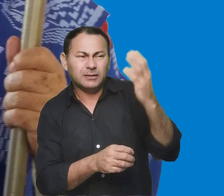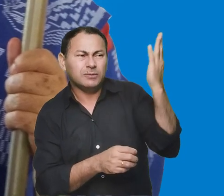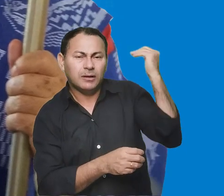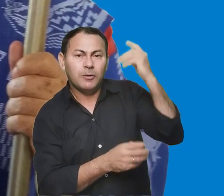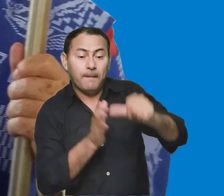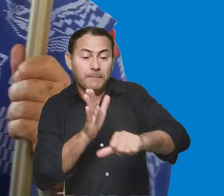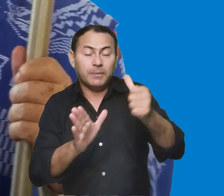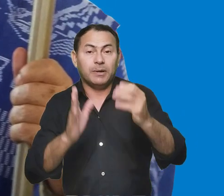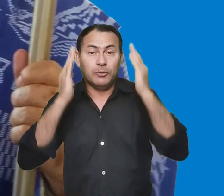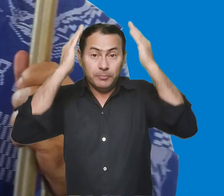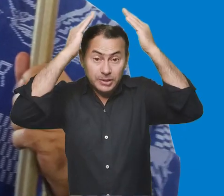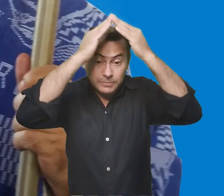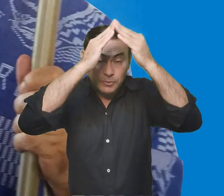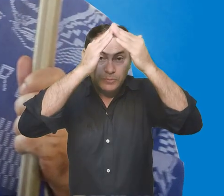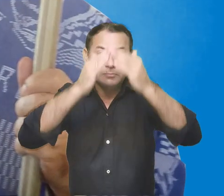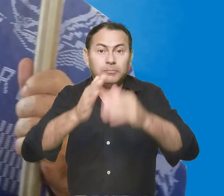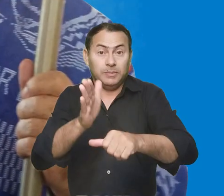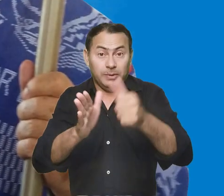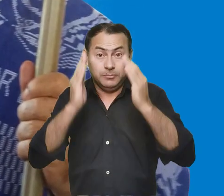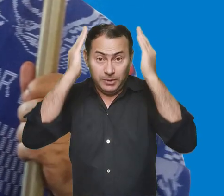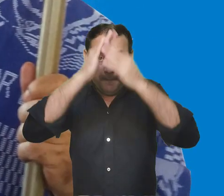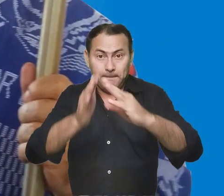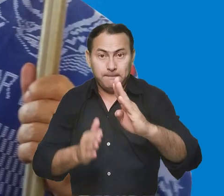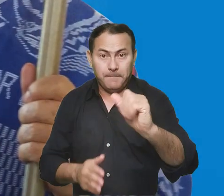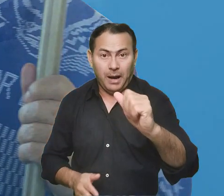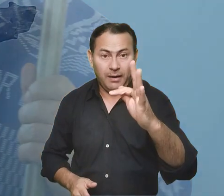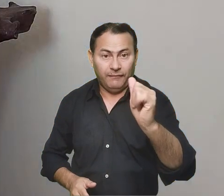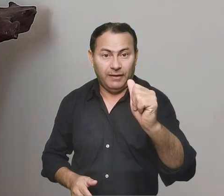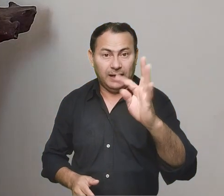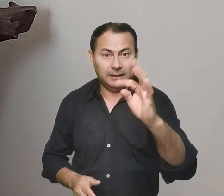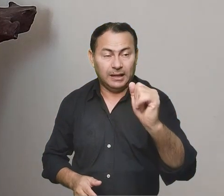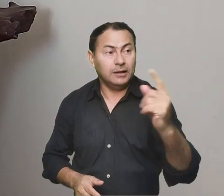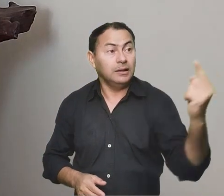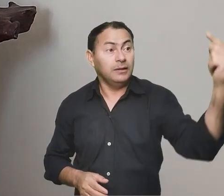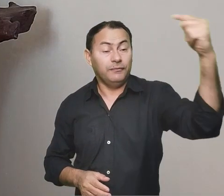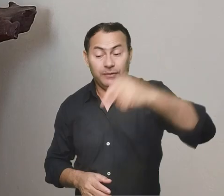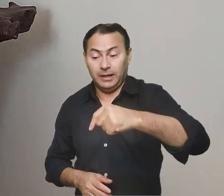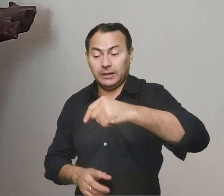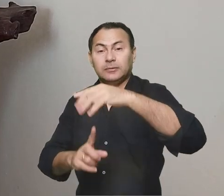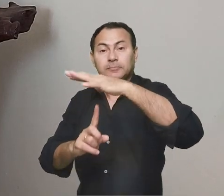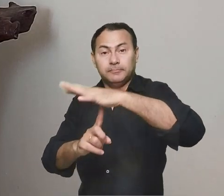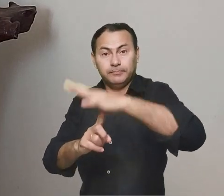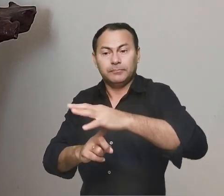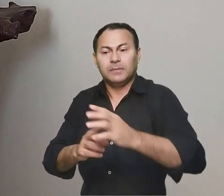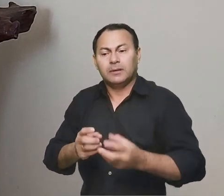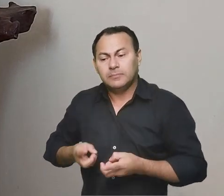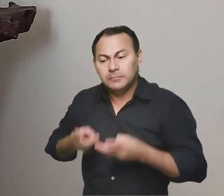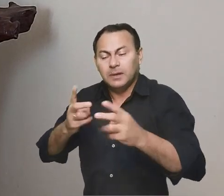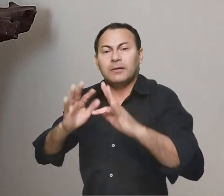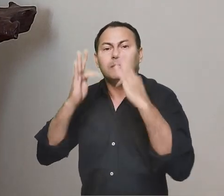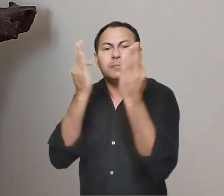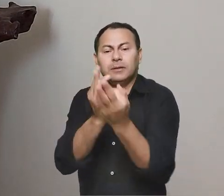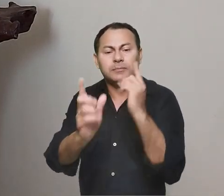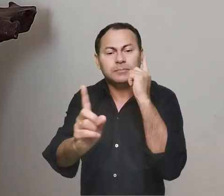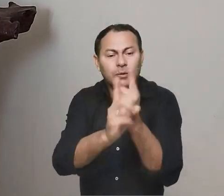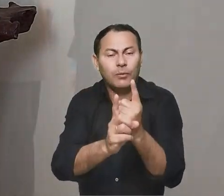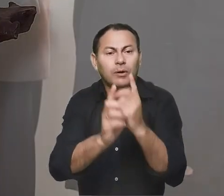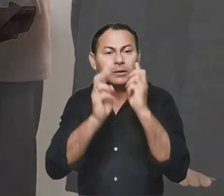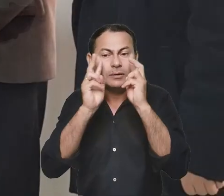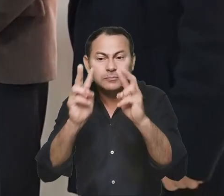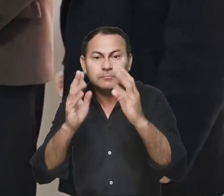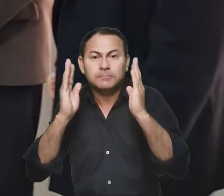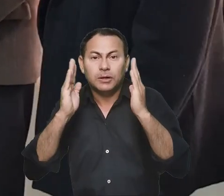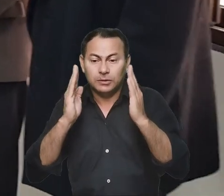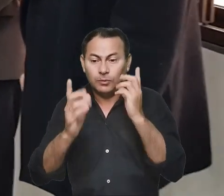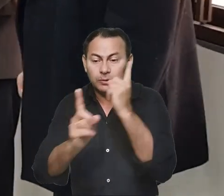ele foi o primeiro bispo de Bafatá. E quando ia ao Paraná, onde residia a sua família, ele sempre encontrava os